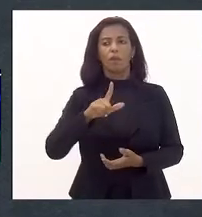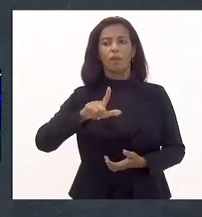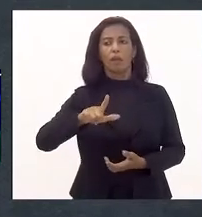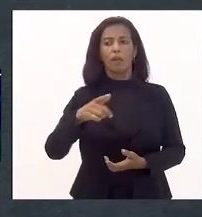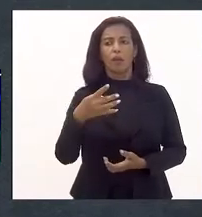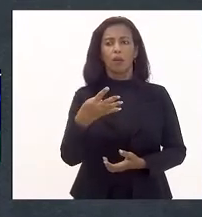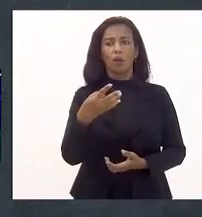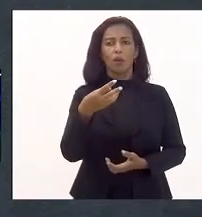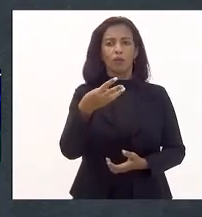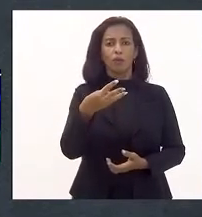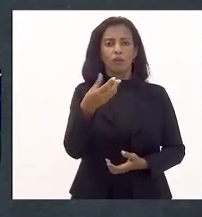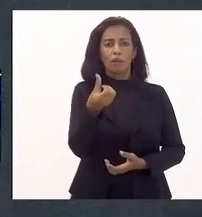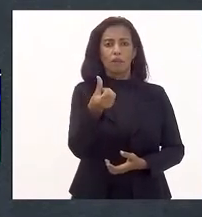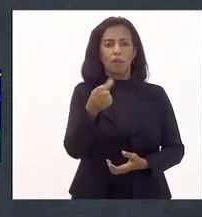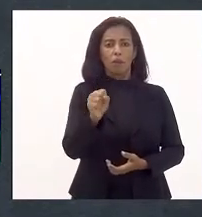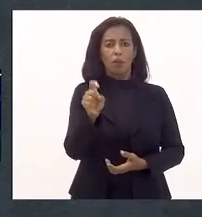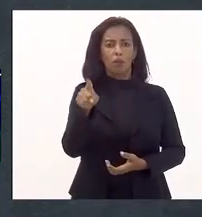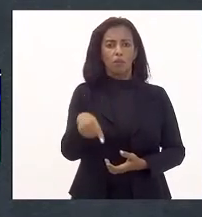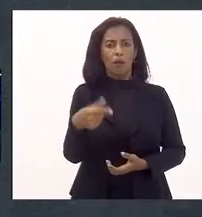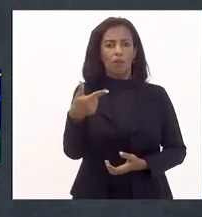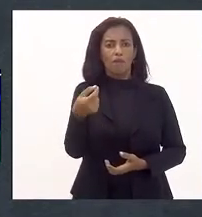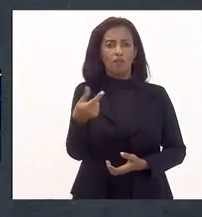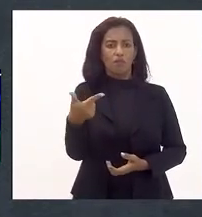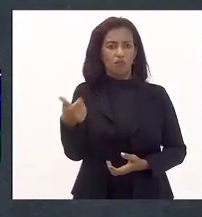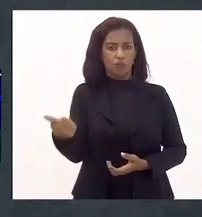lei 4368, barra 2021.